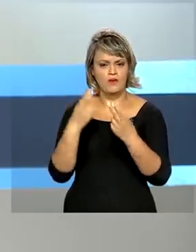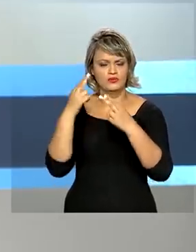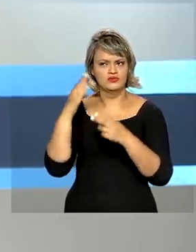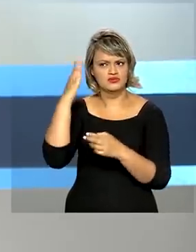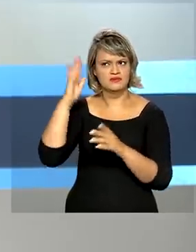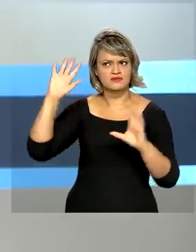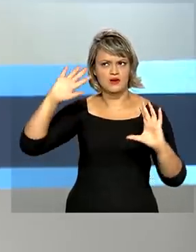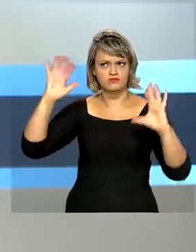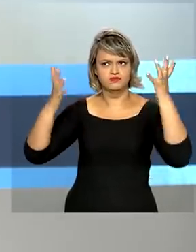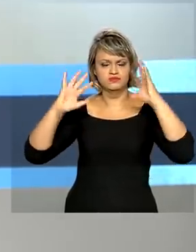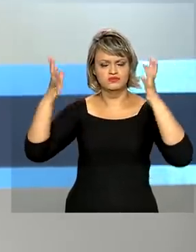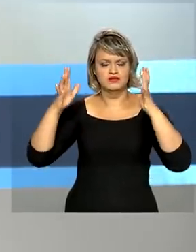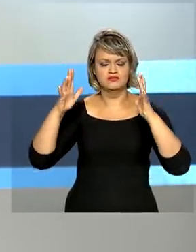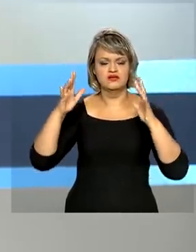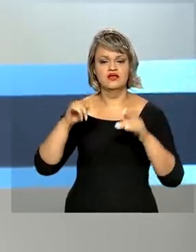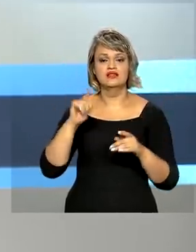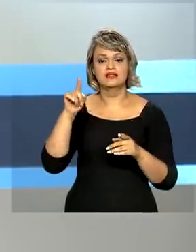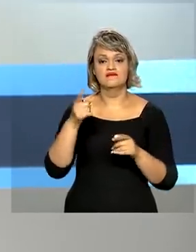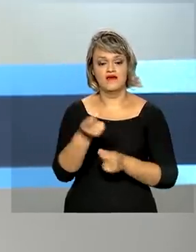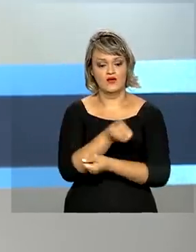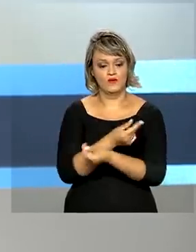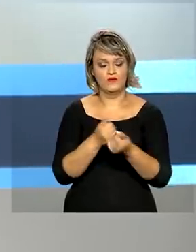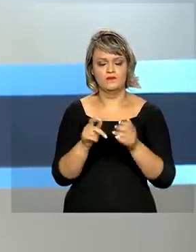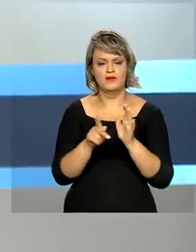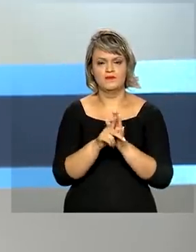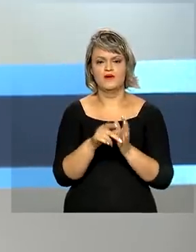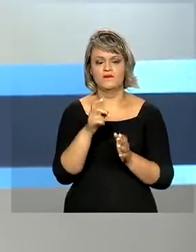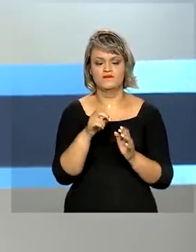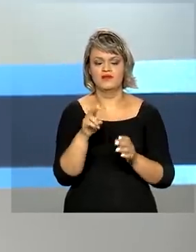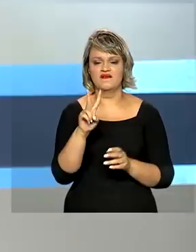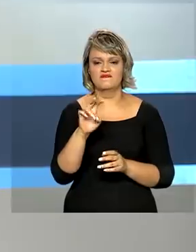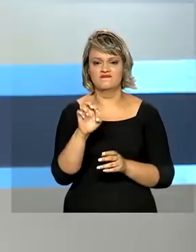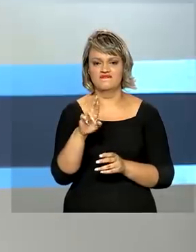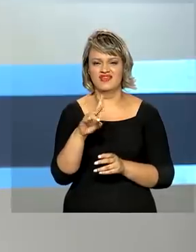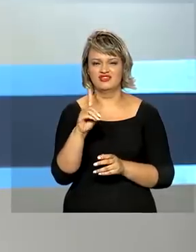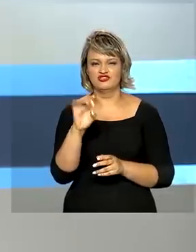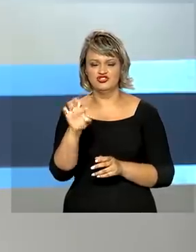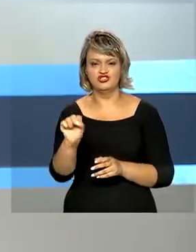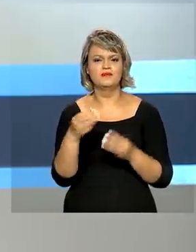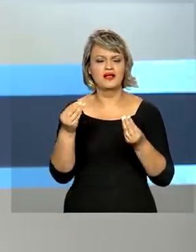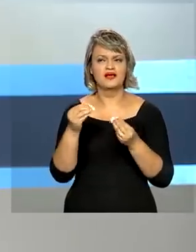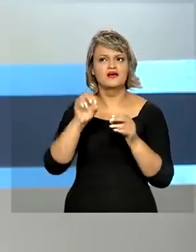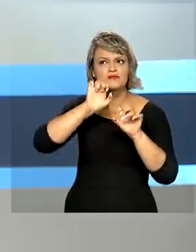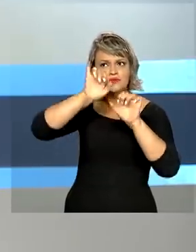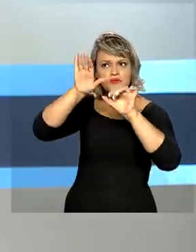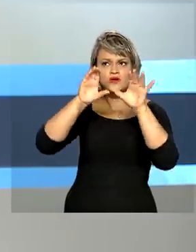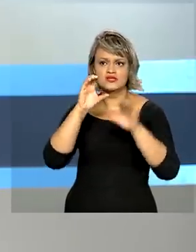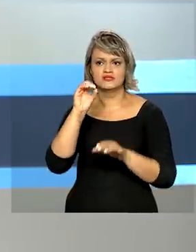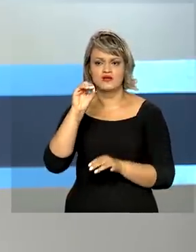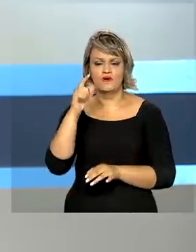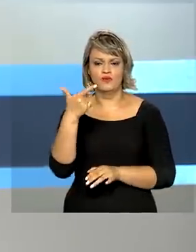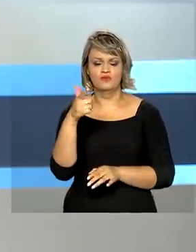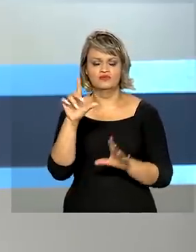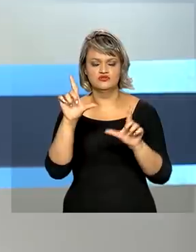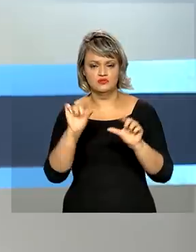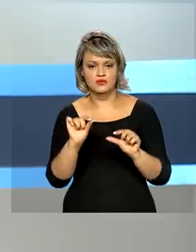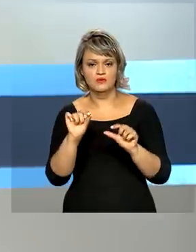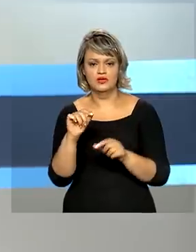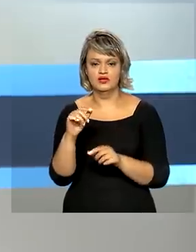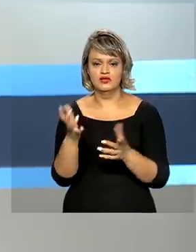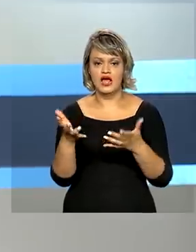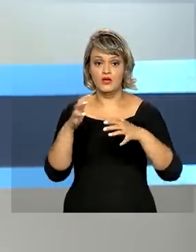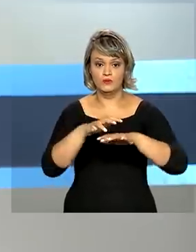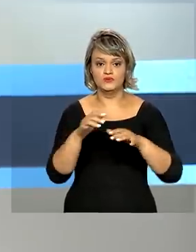Mudança do Clima, está a economia verde que busca baixa emissão de carbono, a eficiência do uso de recursos naturais e a